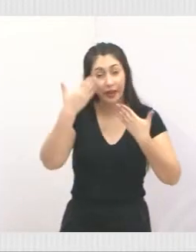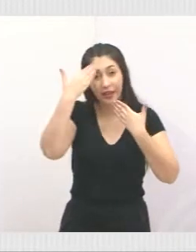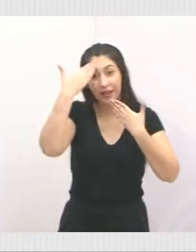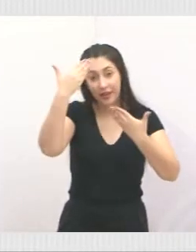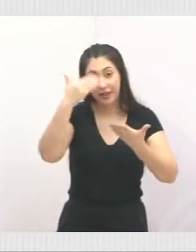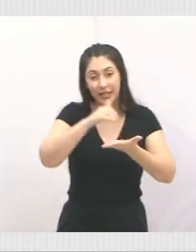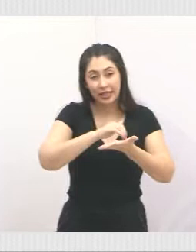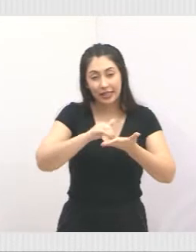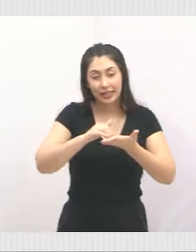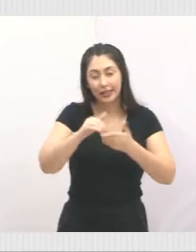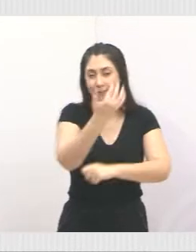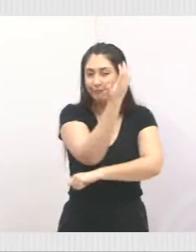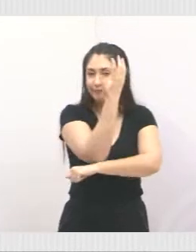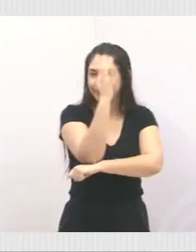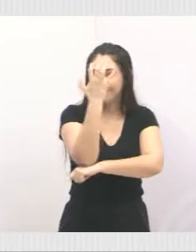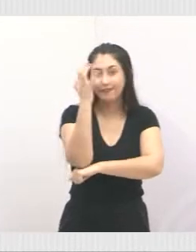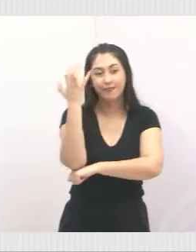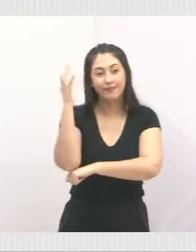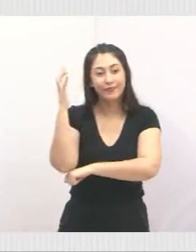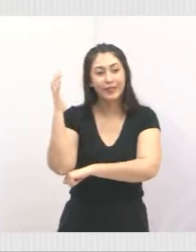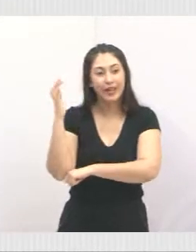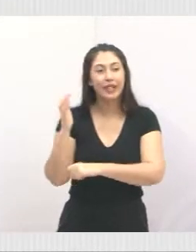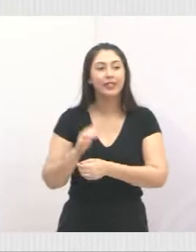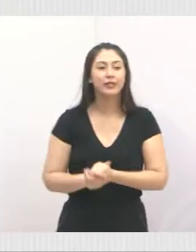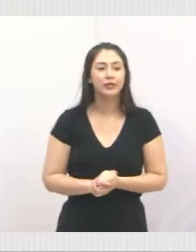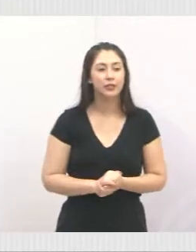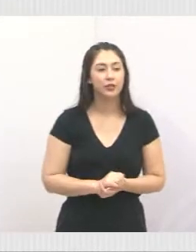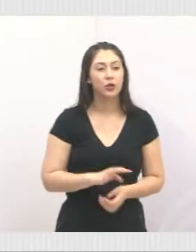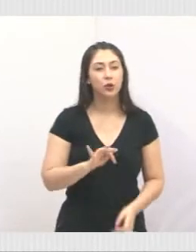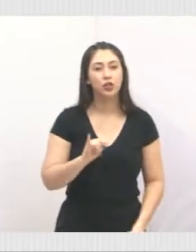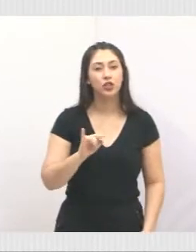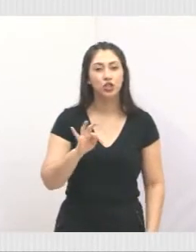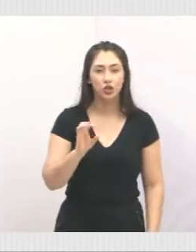pessoal do meio ambiente, o Tito que é encarregado,